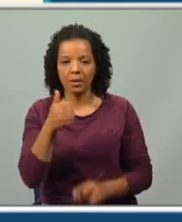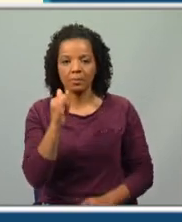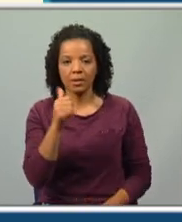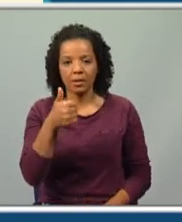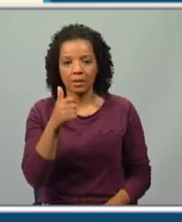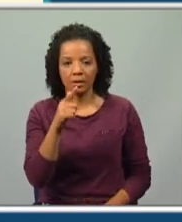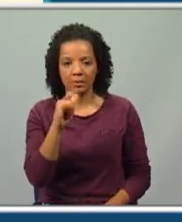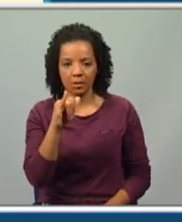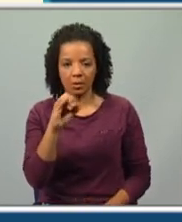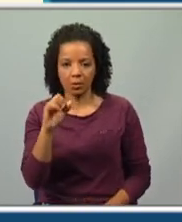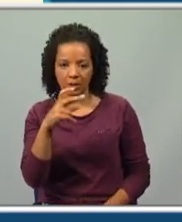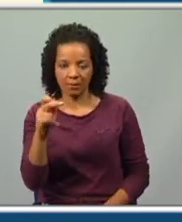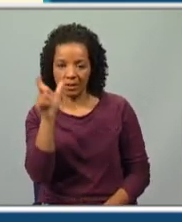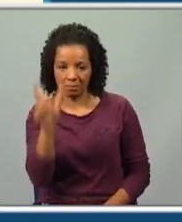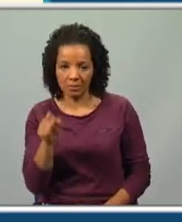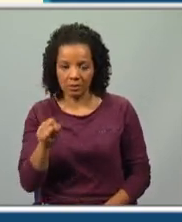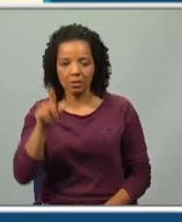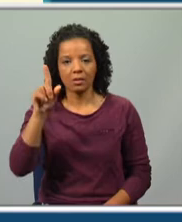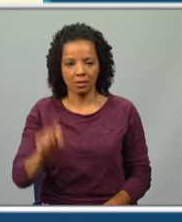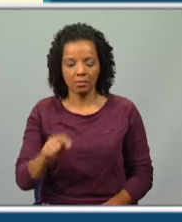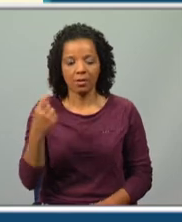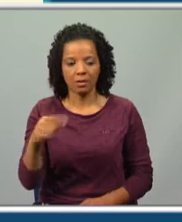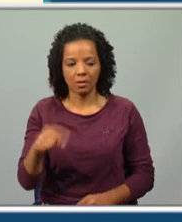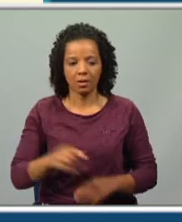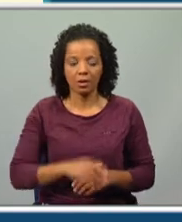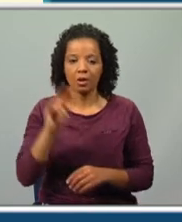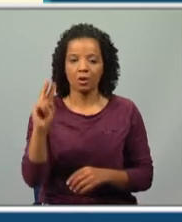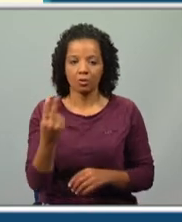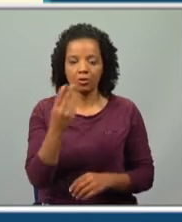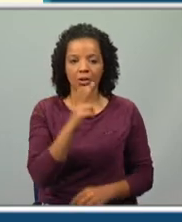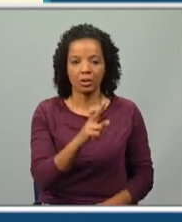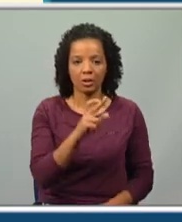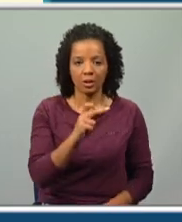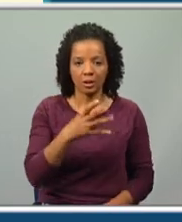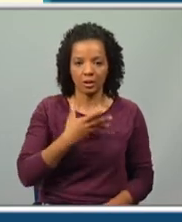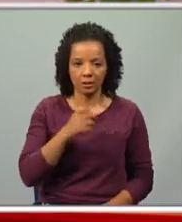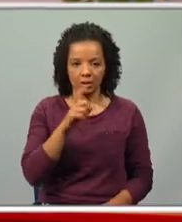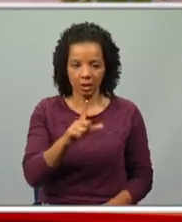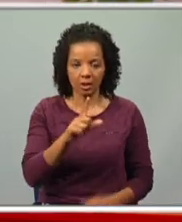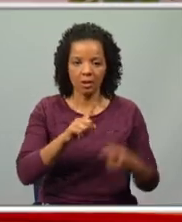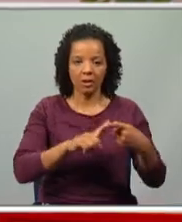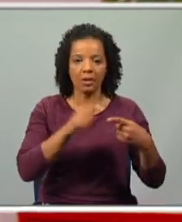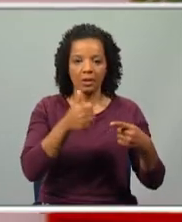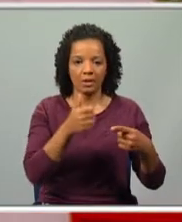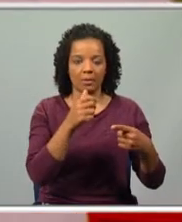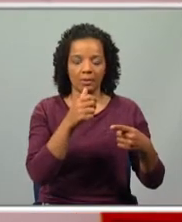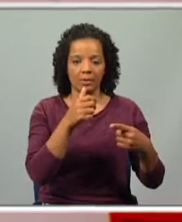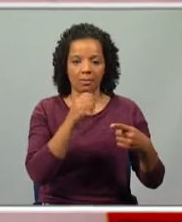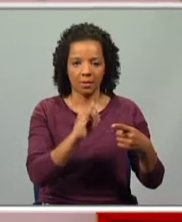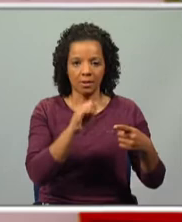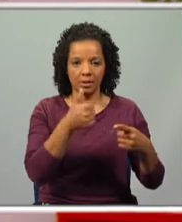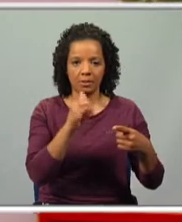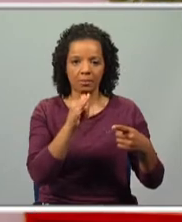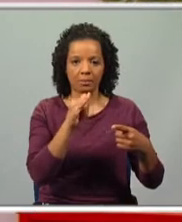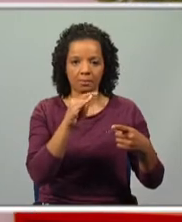bibliografia ela própria é uma palavra composta pelos dois radicais biblio e grafia. Então, é isso